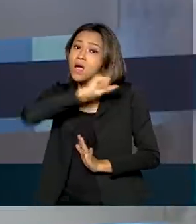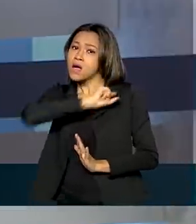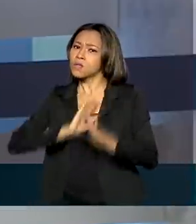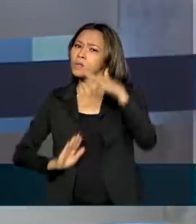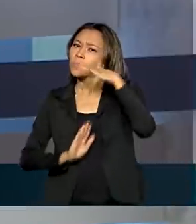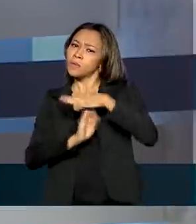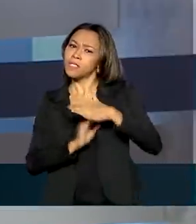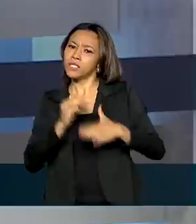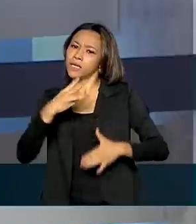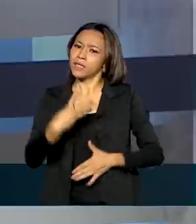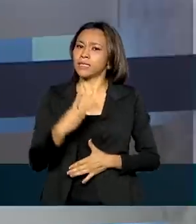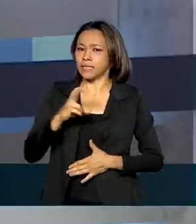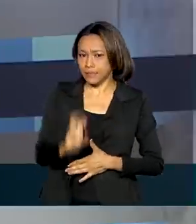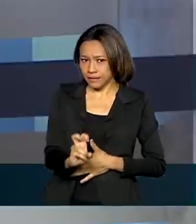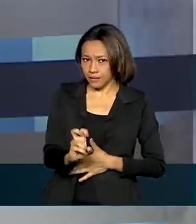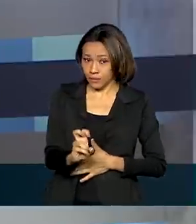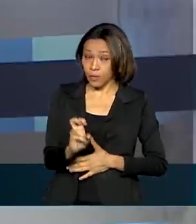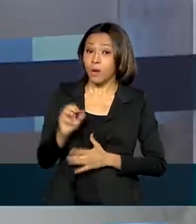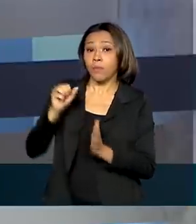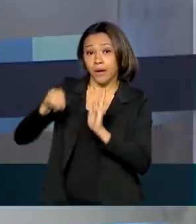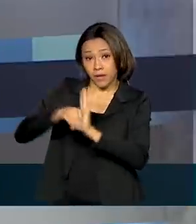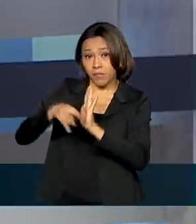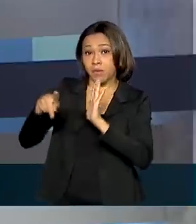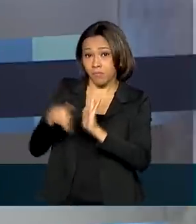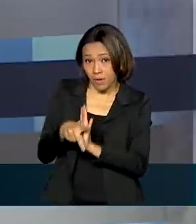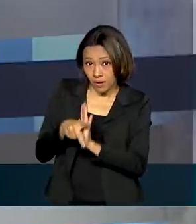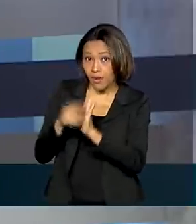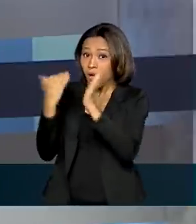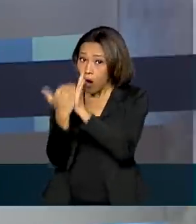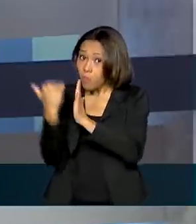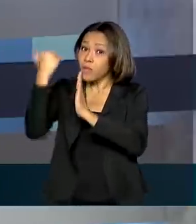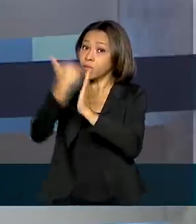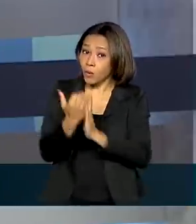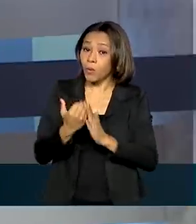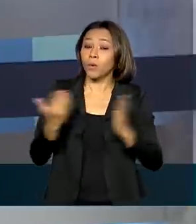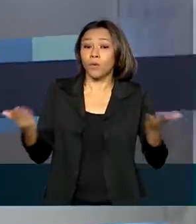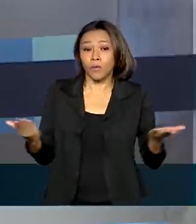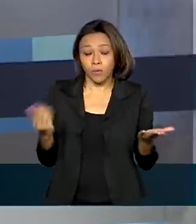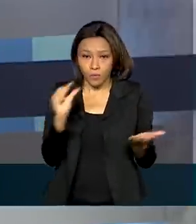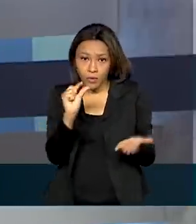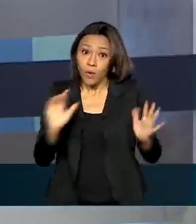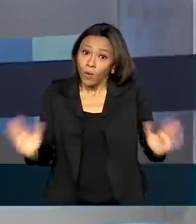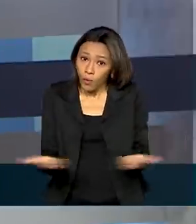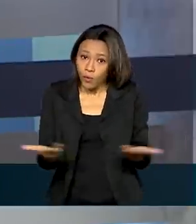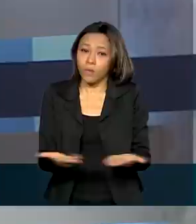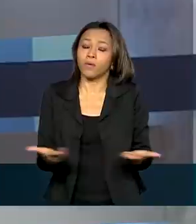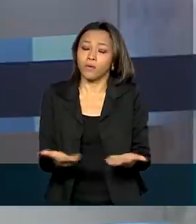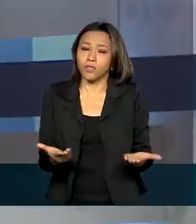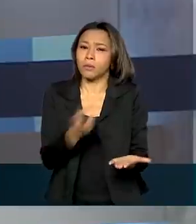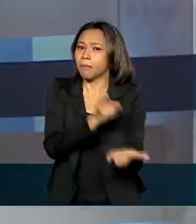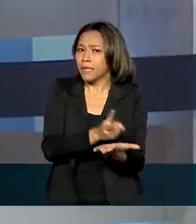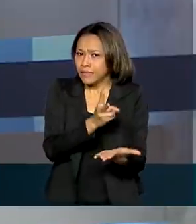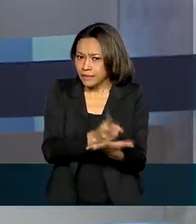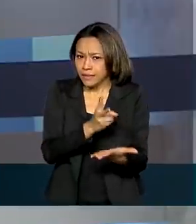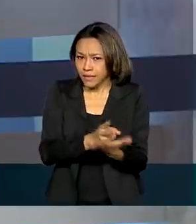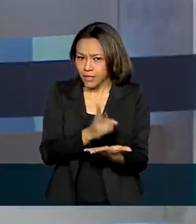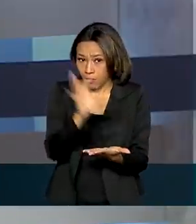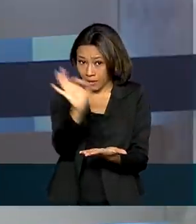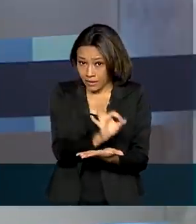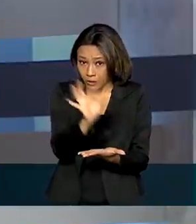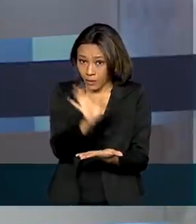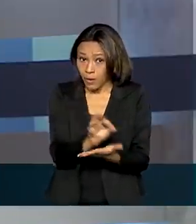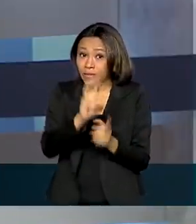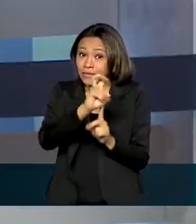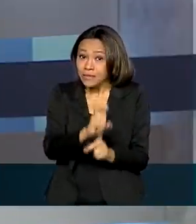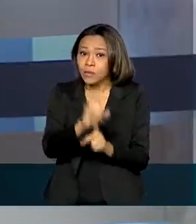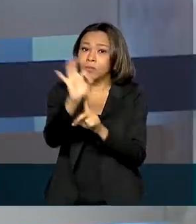35%. Uma medida provisória ampliando essa margem saiu hoje no Diário Oficial. Fica mantido o percentual de 5